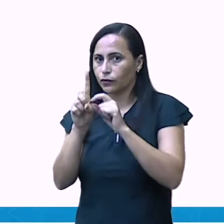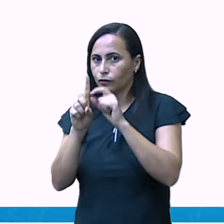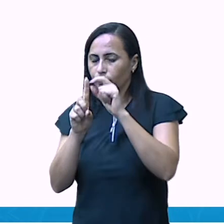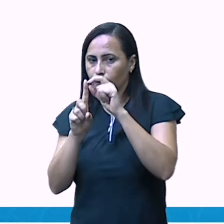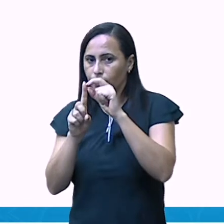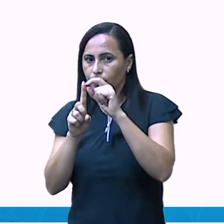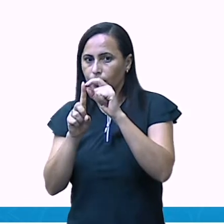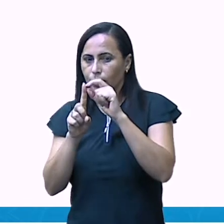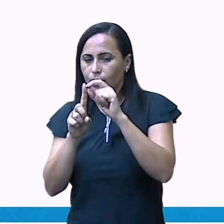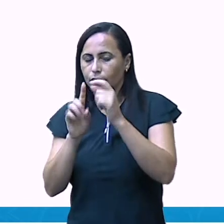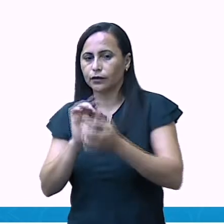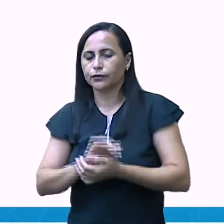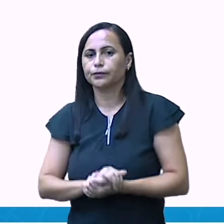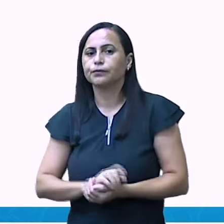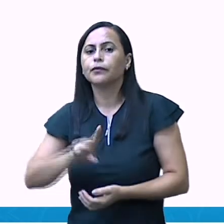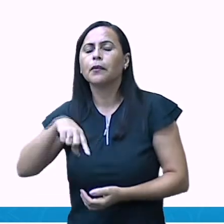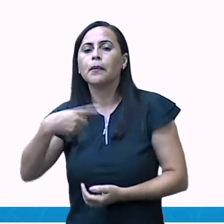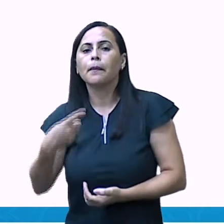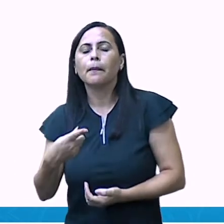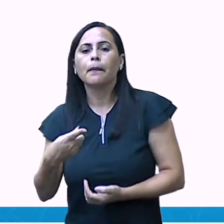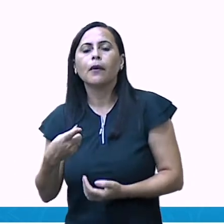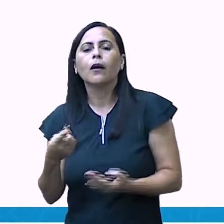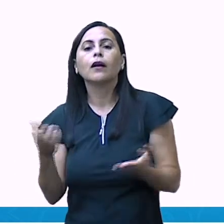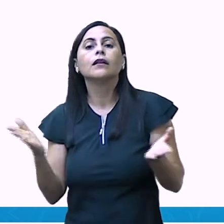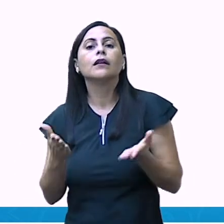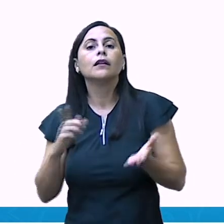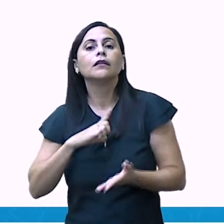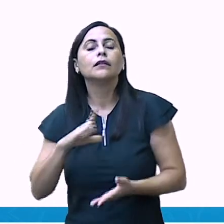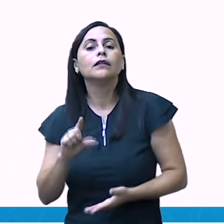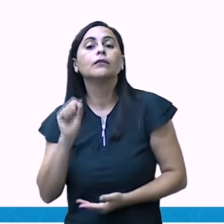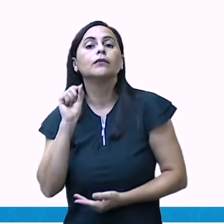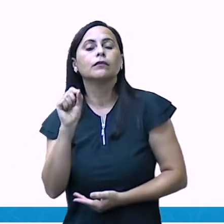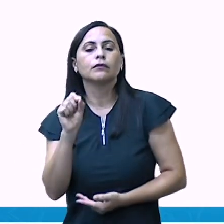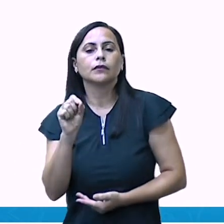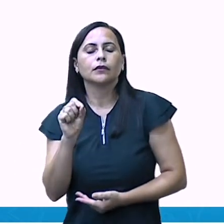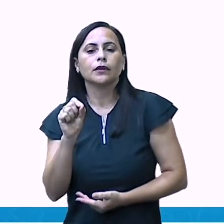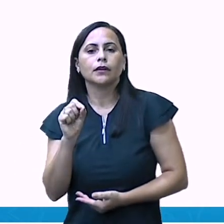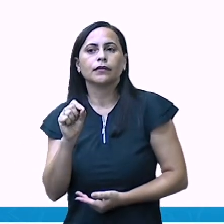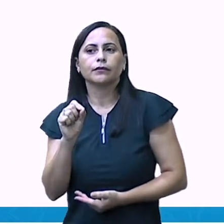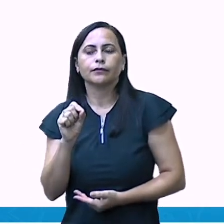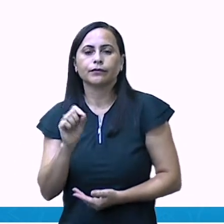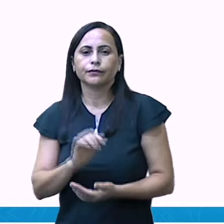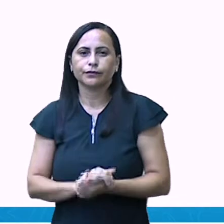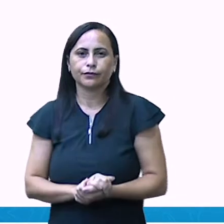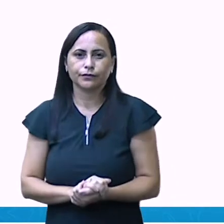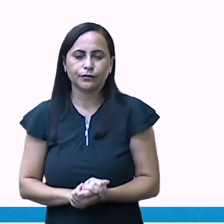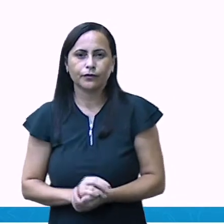Formei um novo número depois do nove. Vamos lá da sequência? Nove,